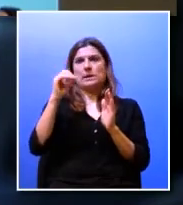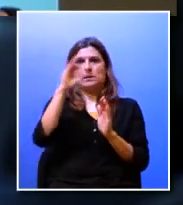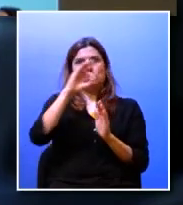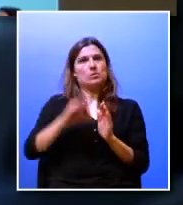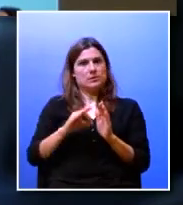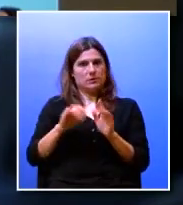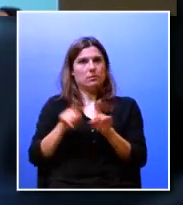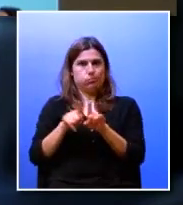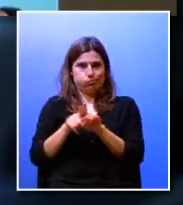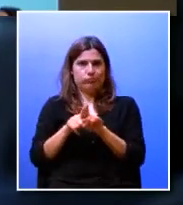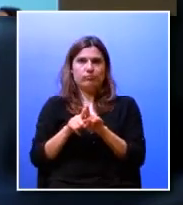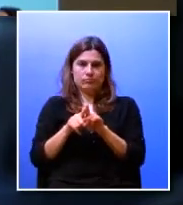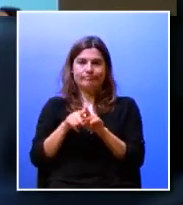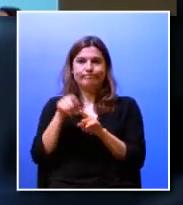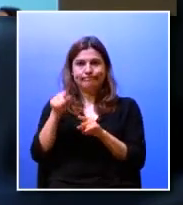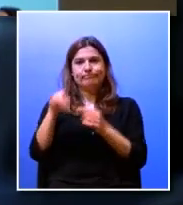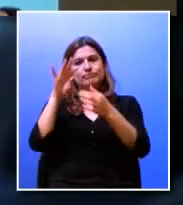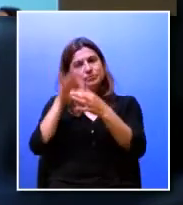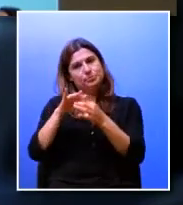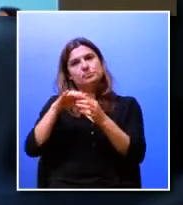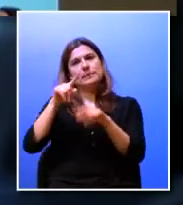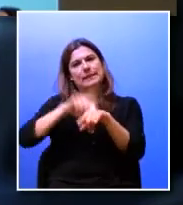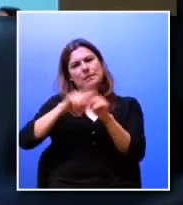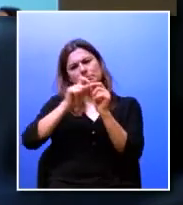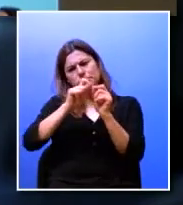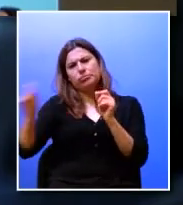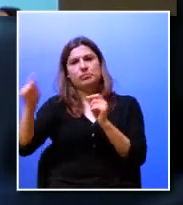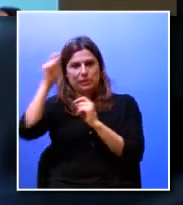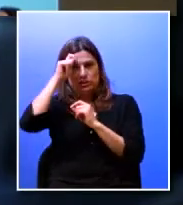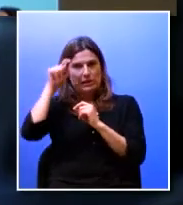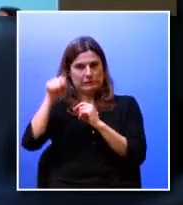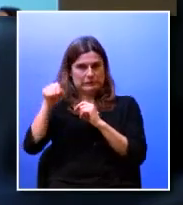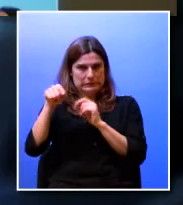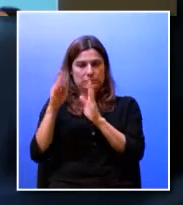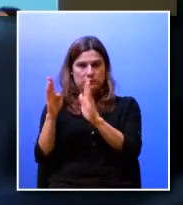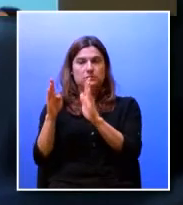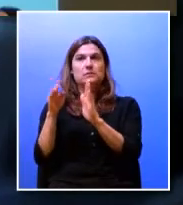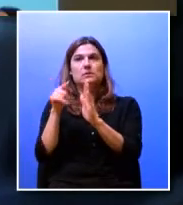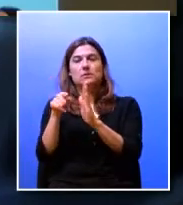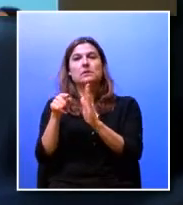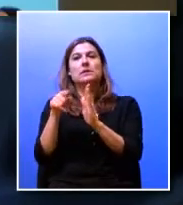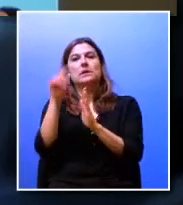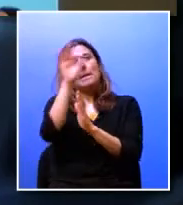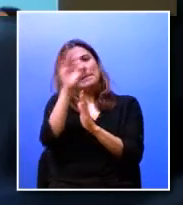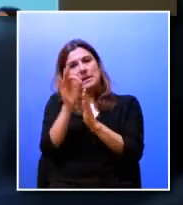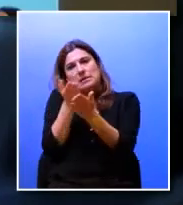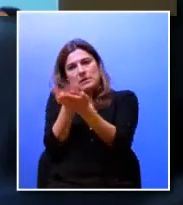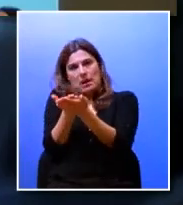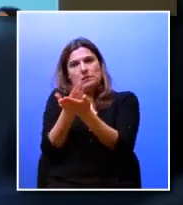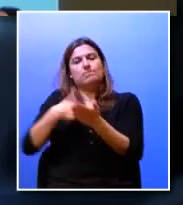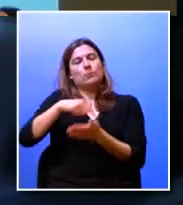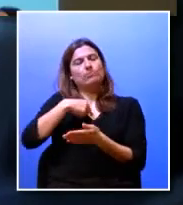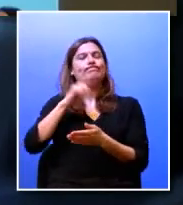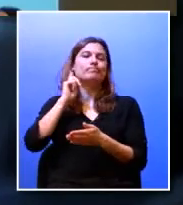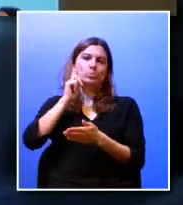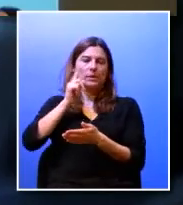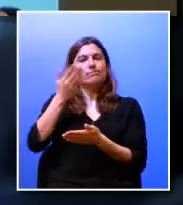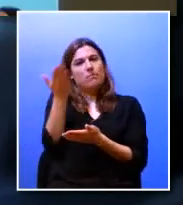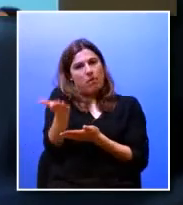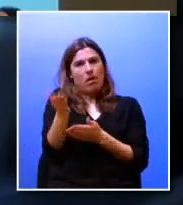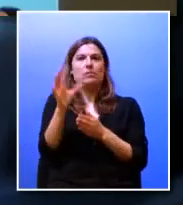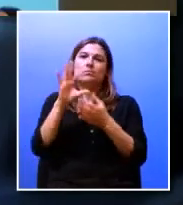é um peso digamos é uma manifestação espero que compreendam um peso que nós damos da importância que nós reconhecemos que o estágio